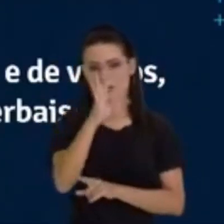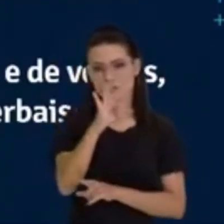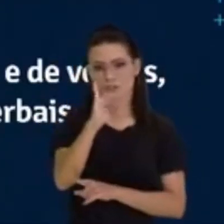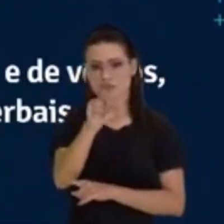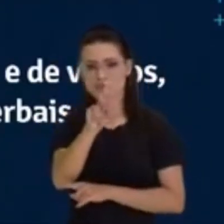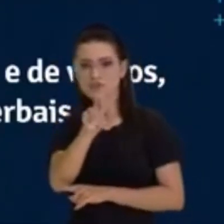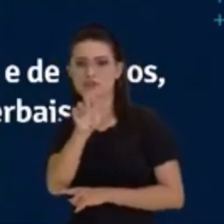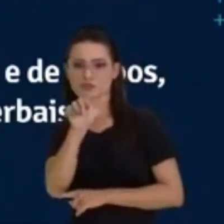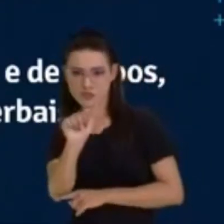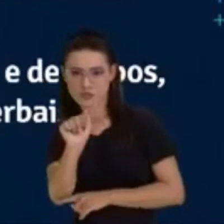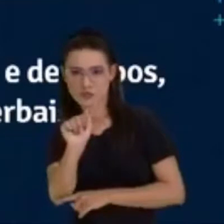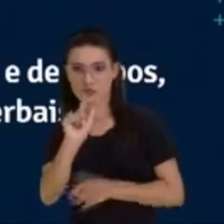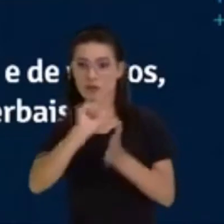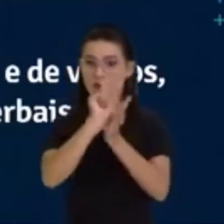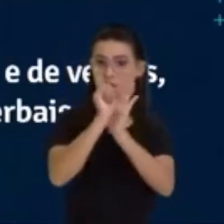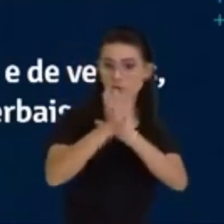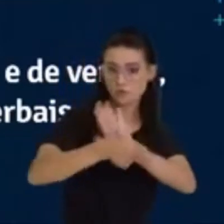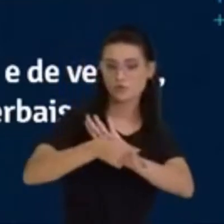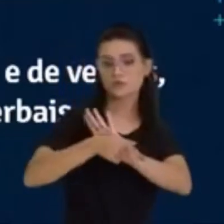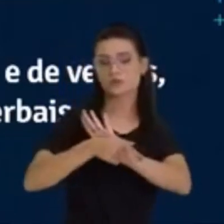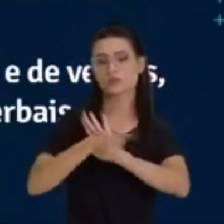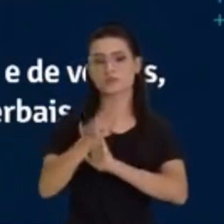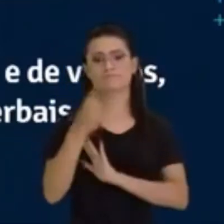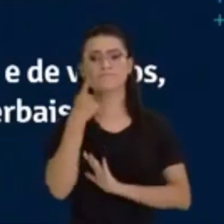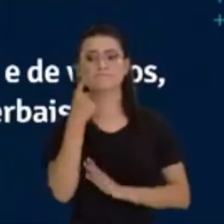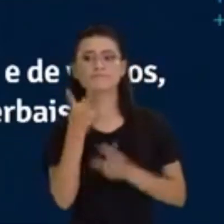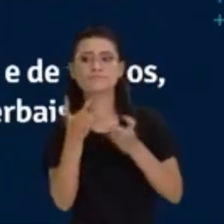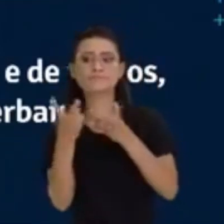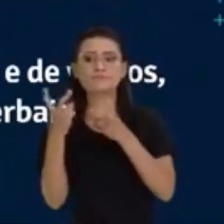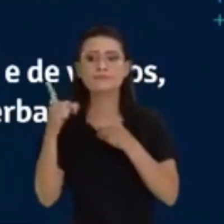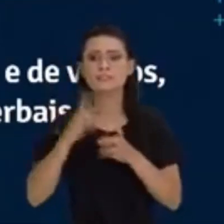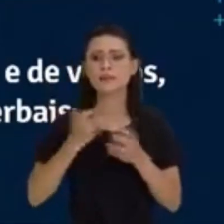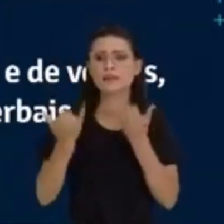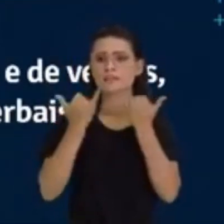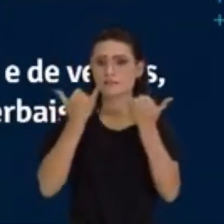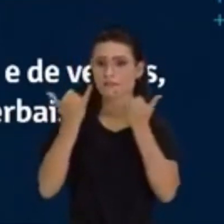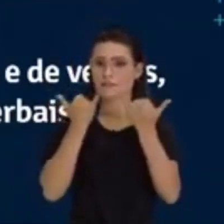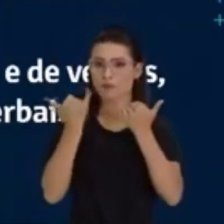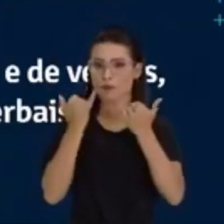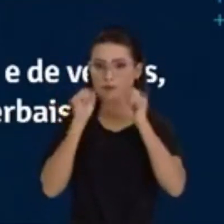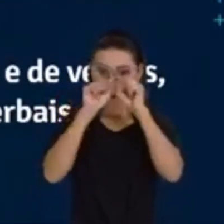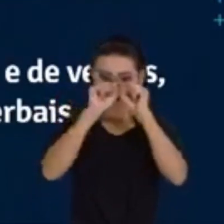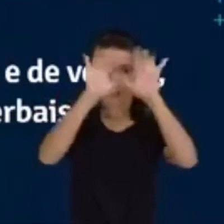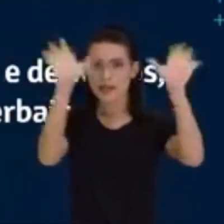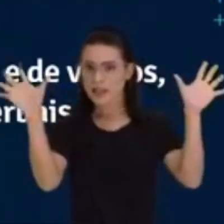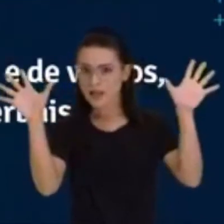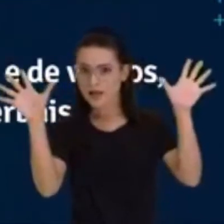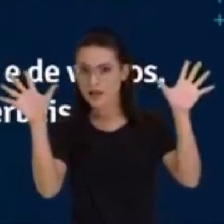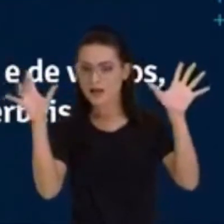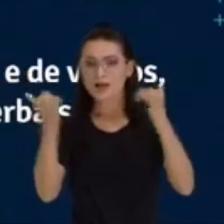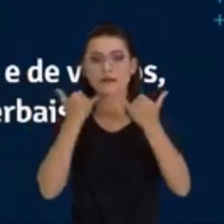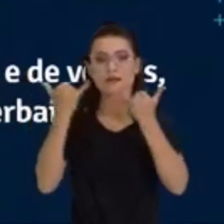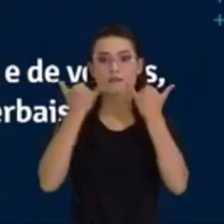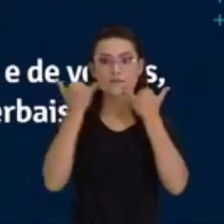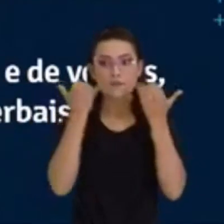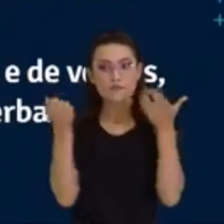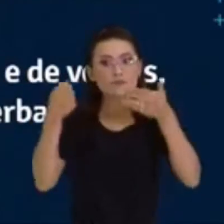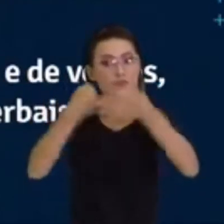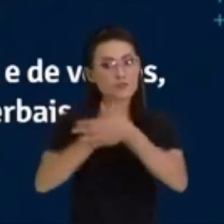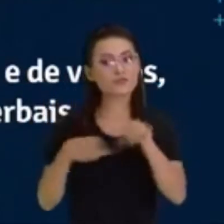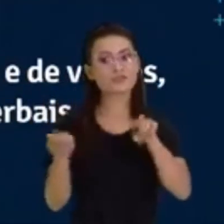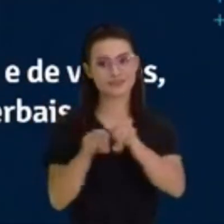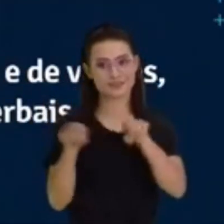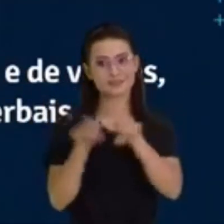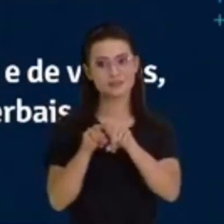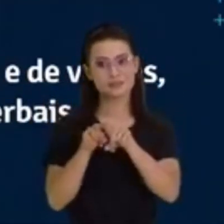Identificar informações explícitas e implícitas no texto. Bem como inferir o sentido de palavras